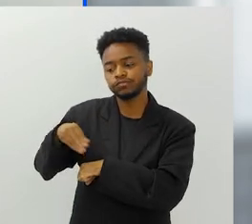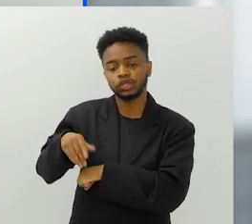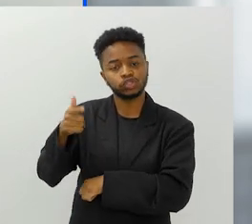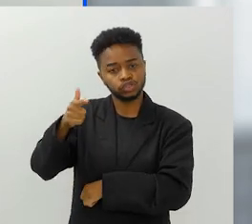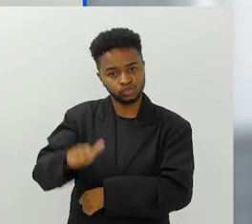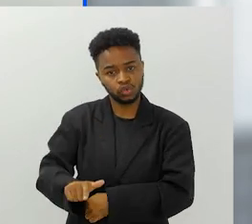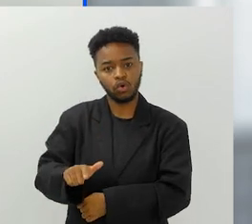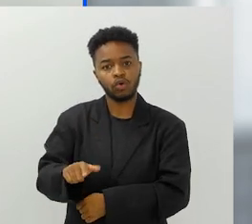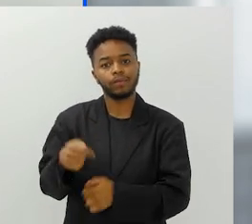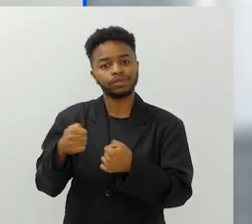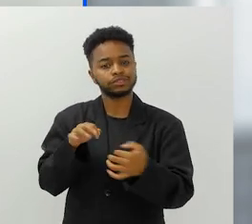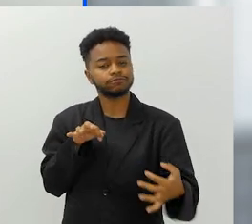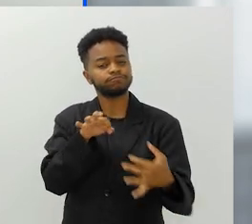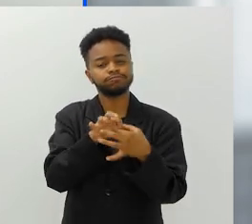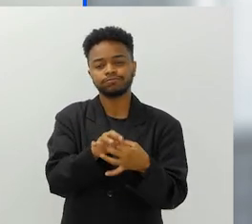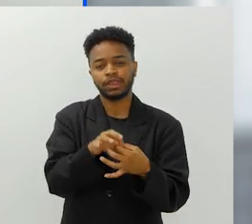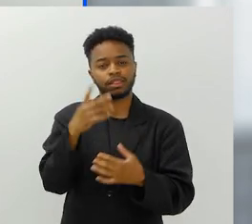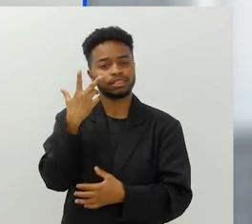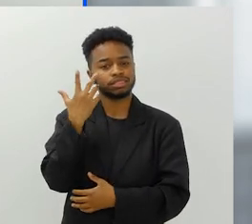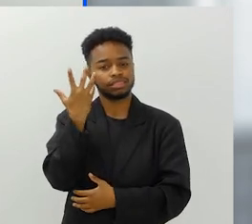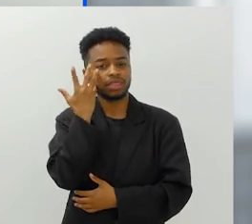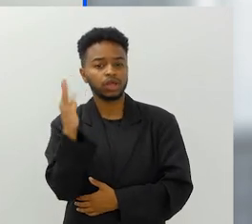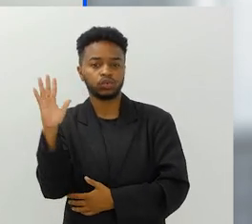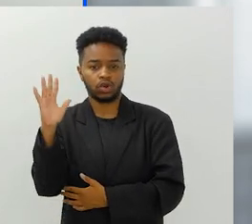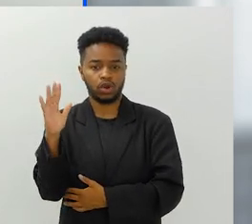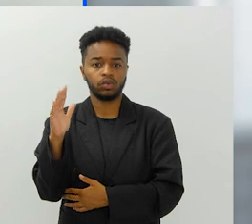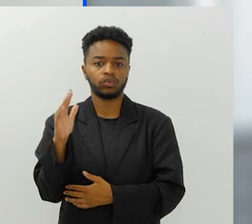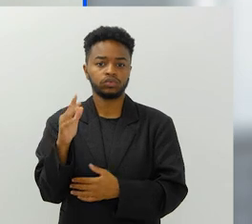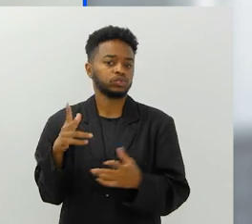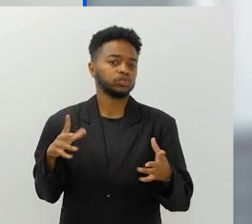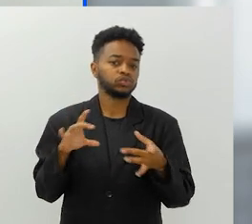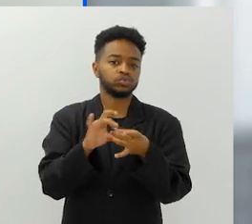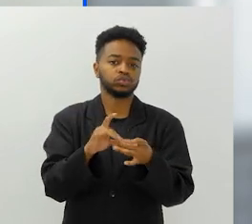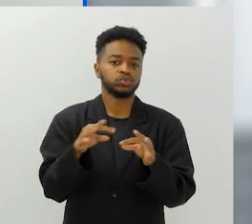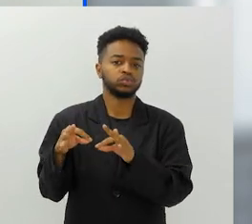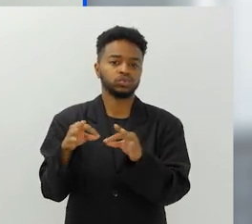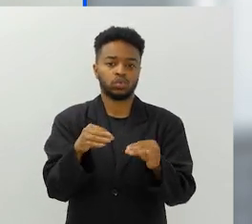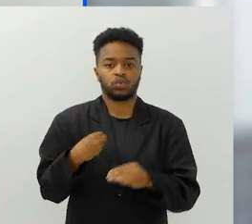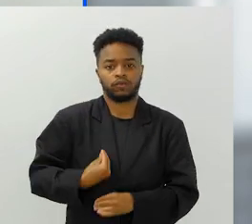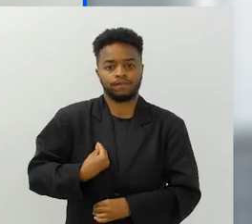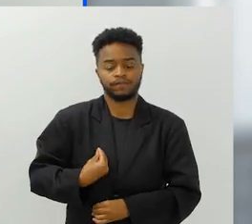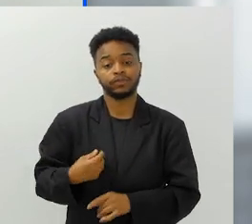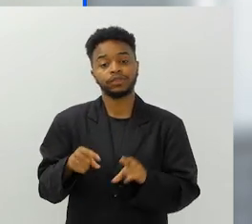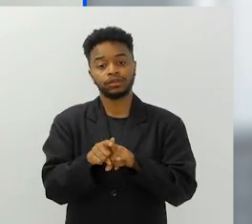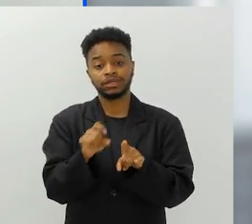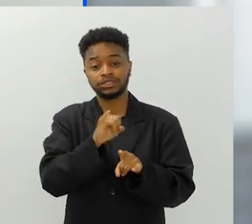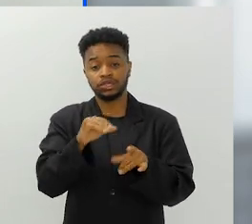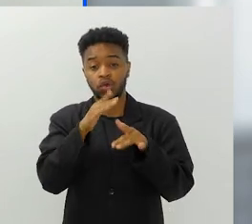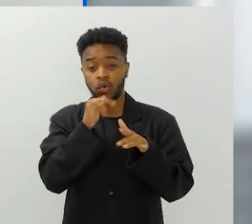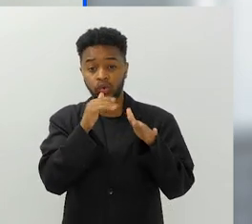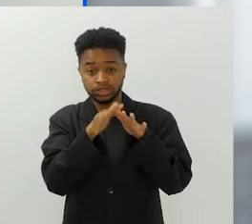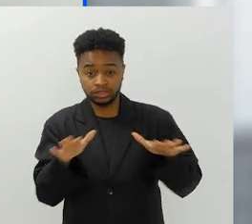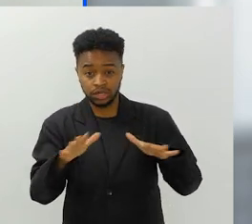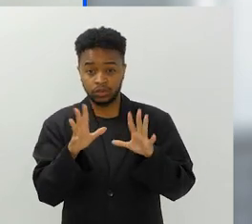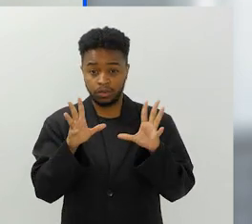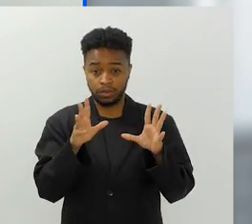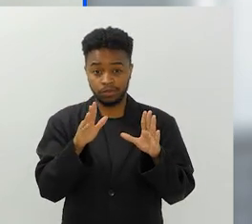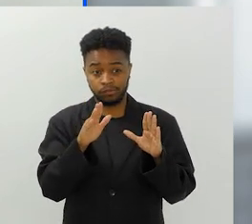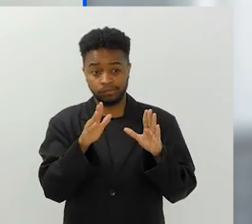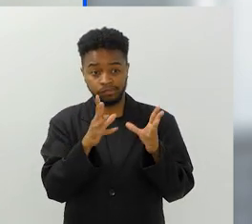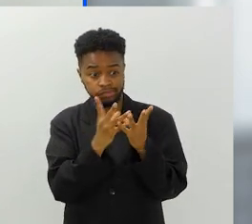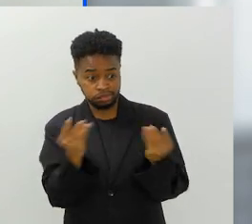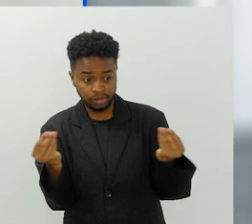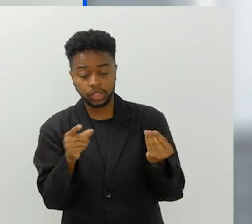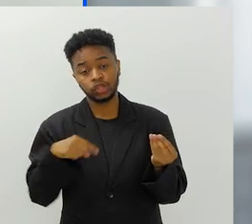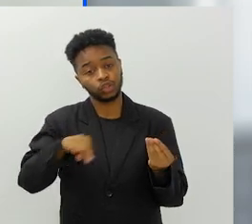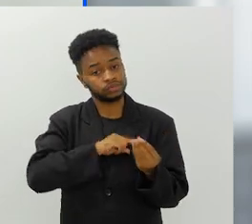de novo para elas, essa conexão profunda natural que ela tem com toda a vida na Terra. E que, se o oceano morre, a gente